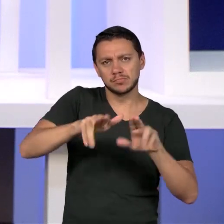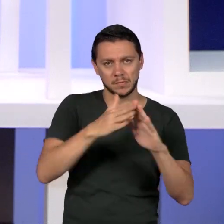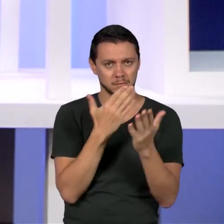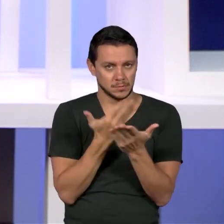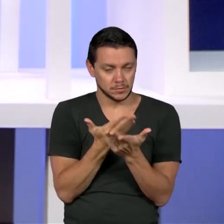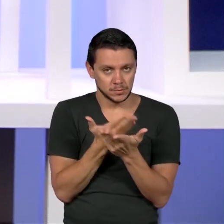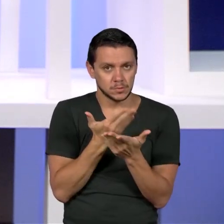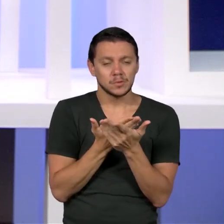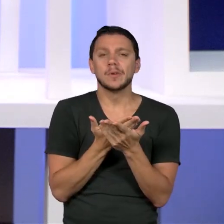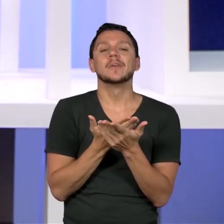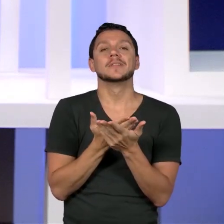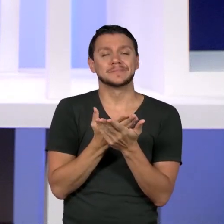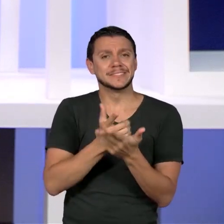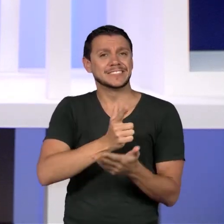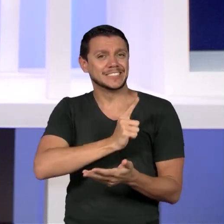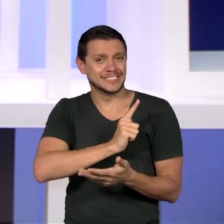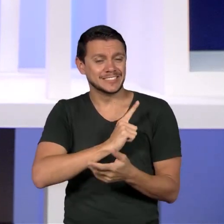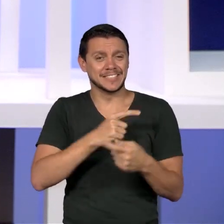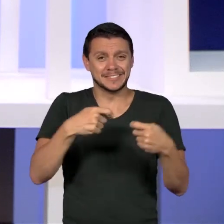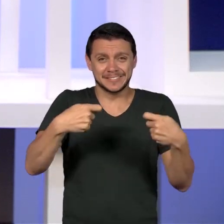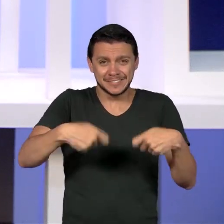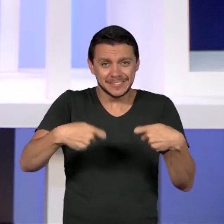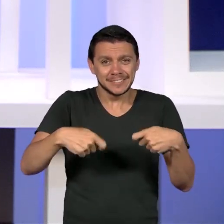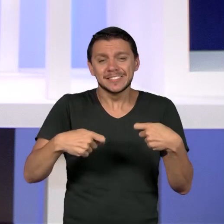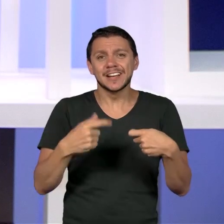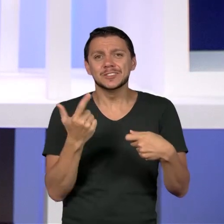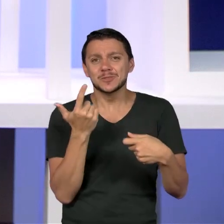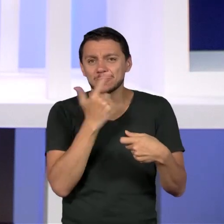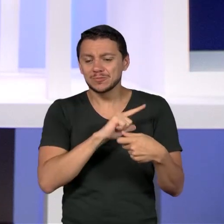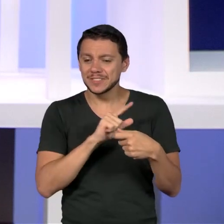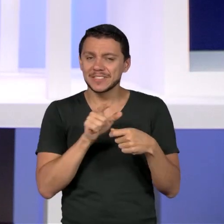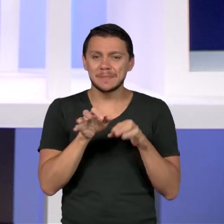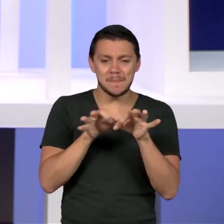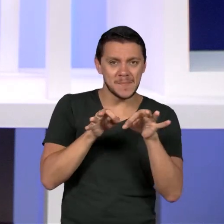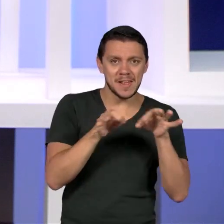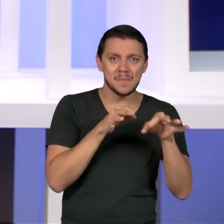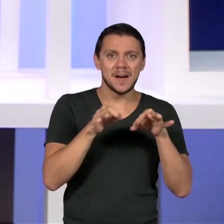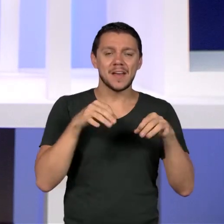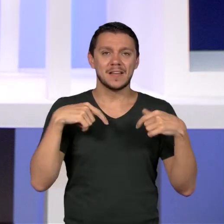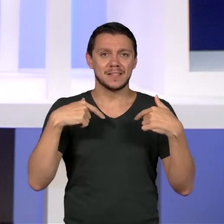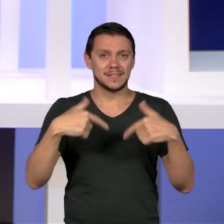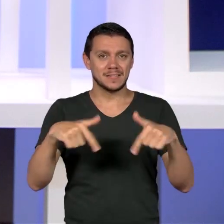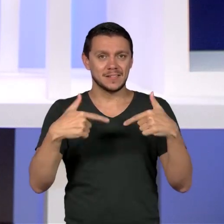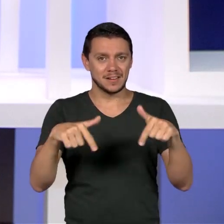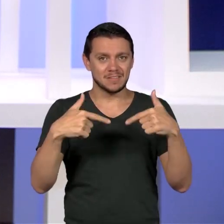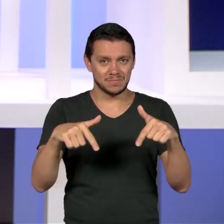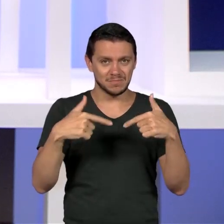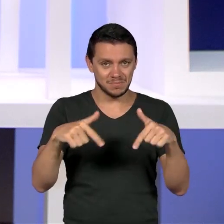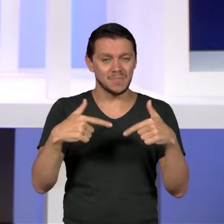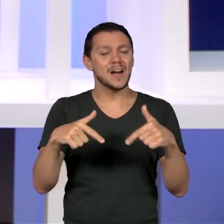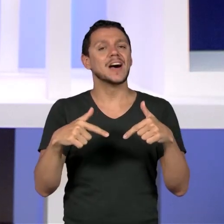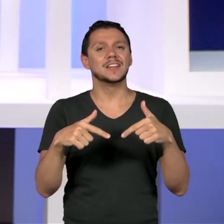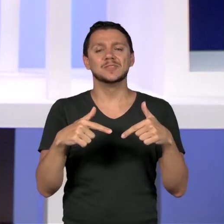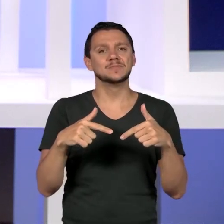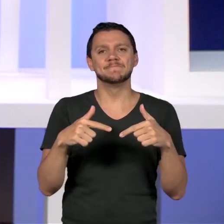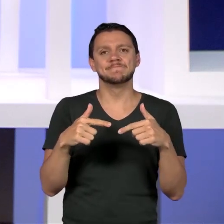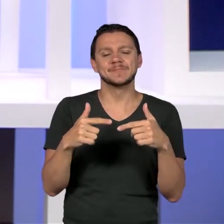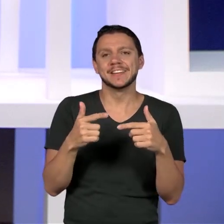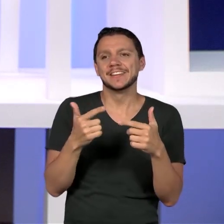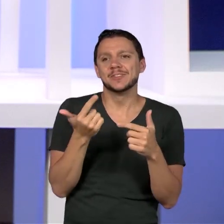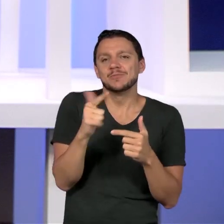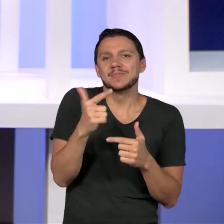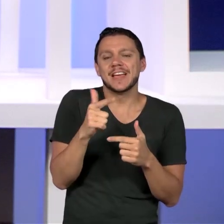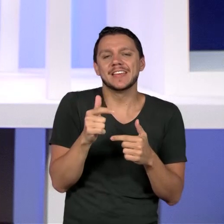uma necessidade de saber desenvolver esse trabalho e sem que tenha tido a